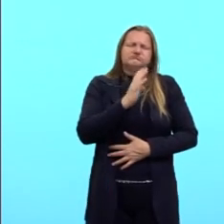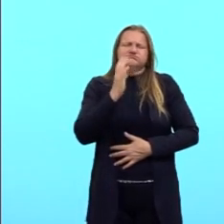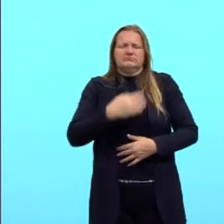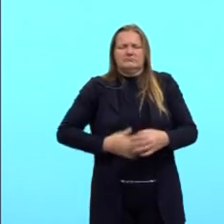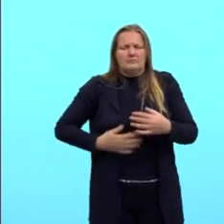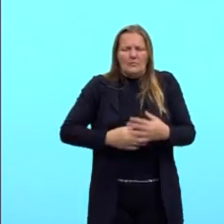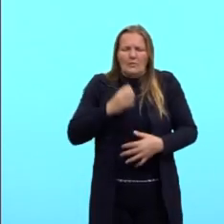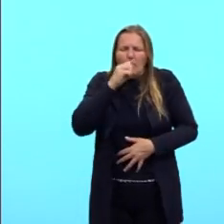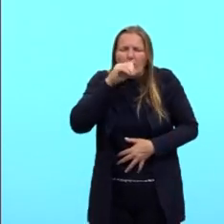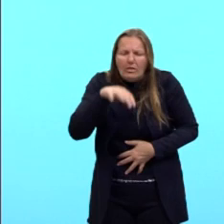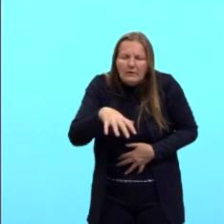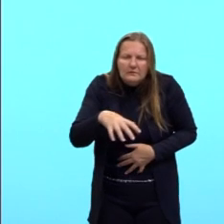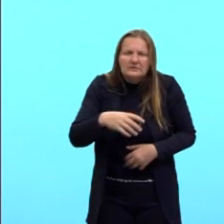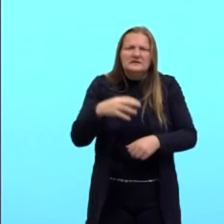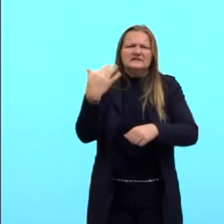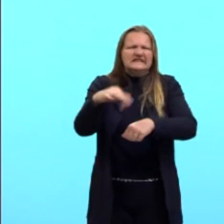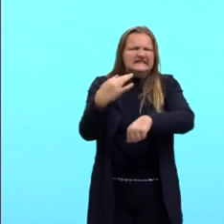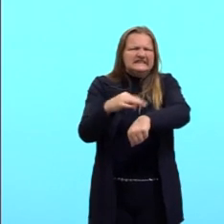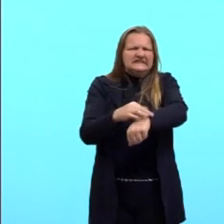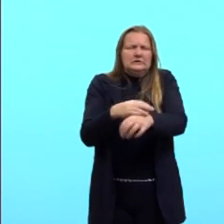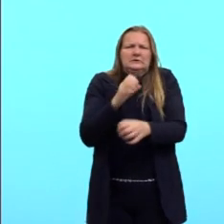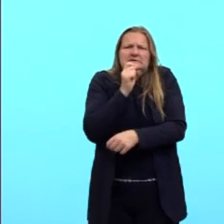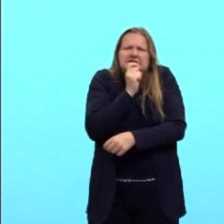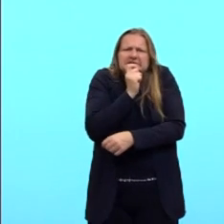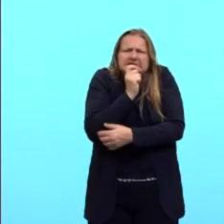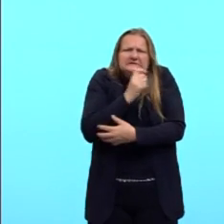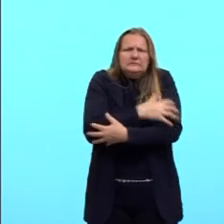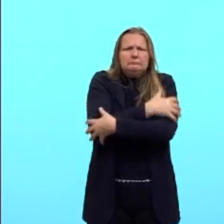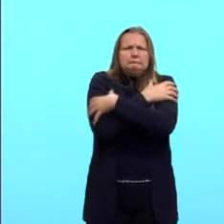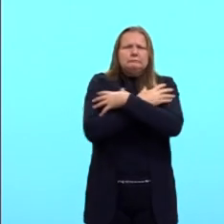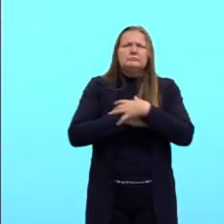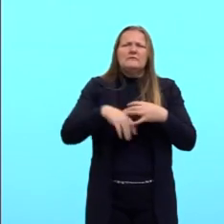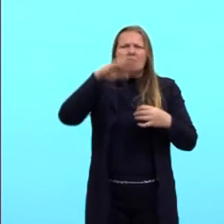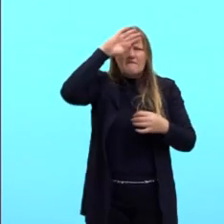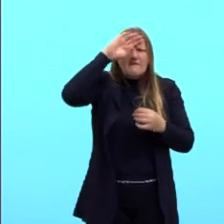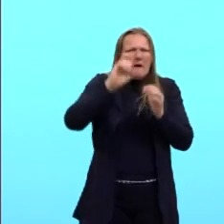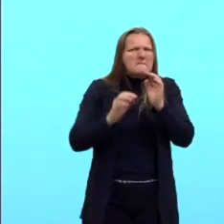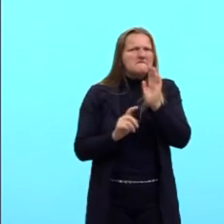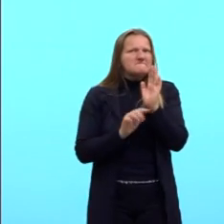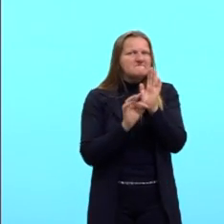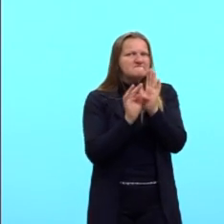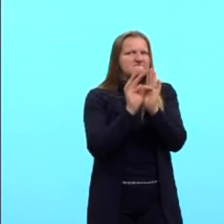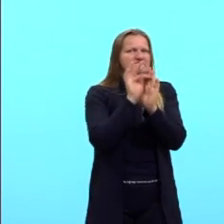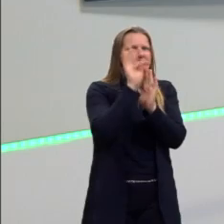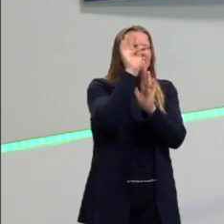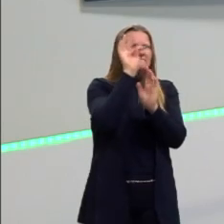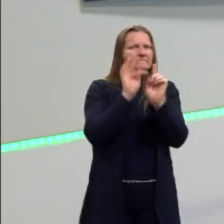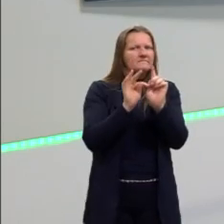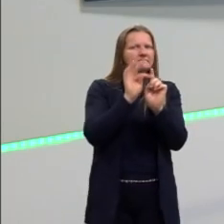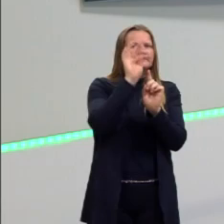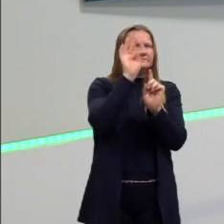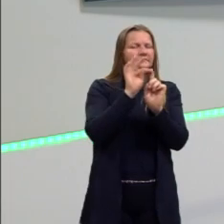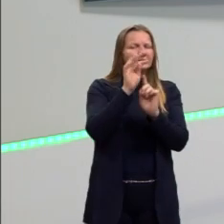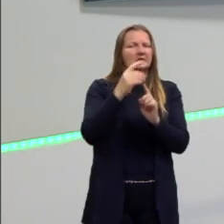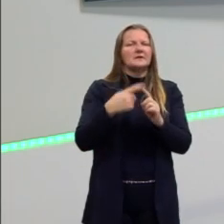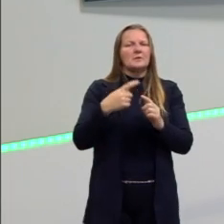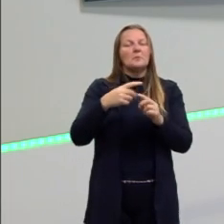vômitos, dores musculares, calafrios, febre alta, tá? Então, essa é a febre amarela.